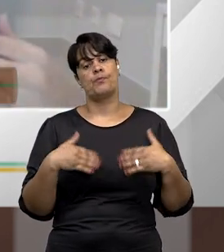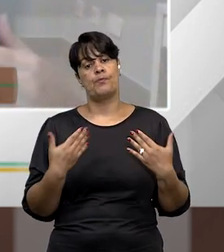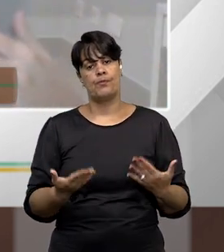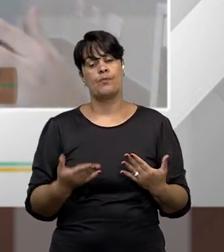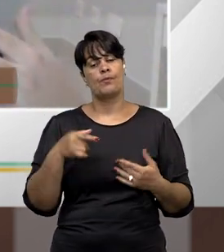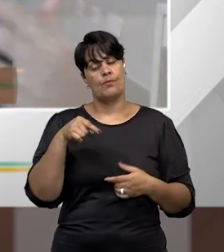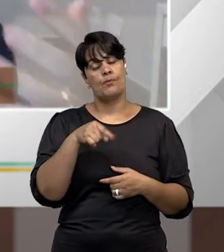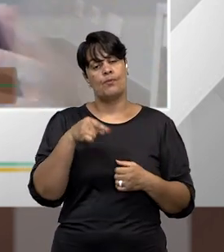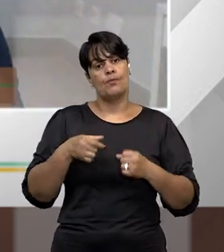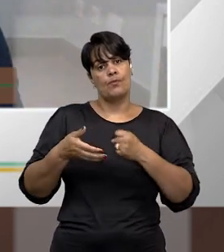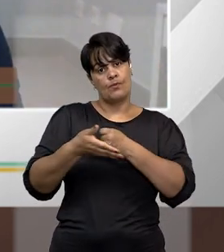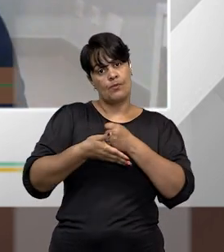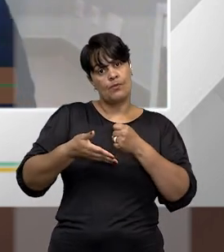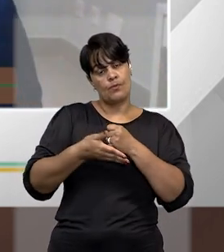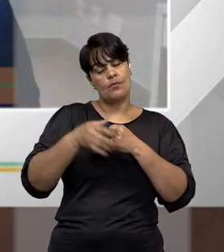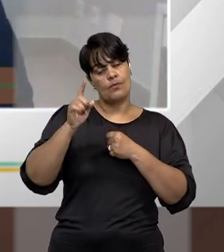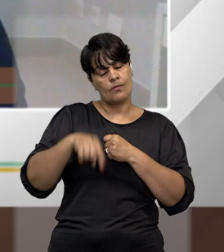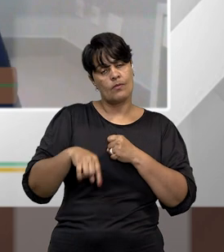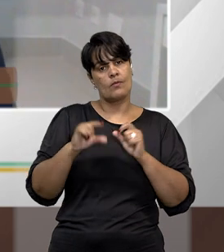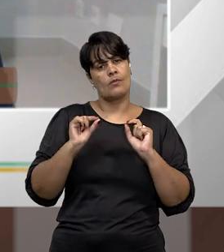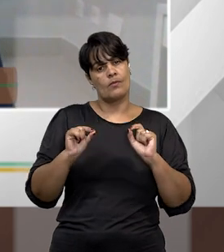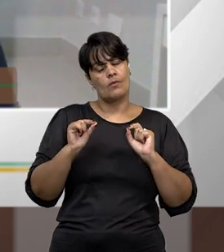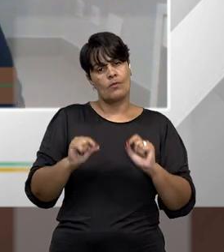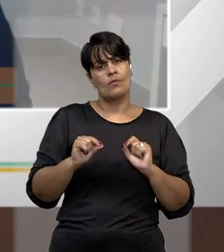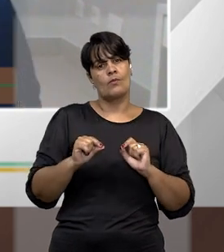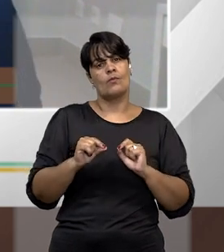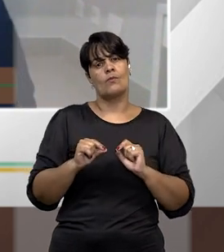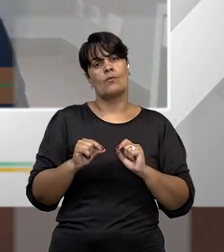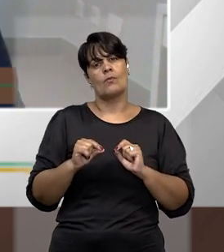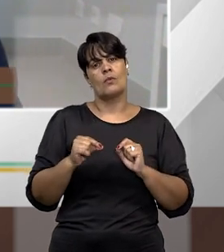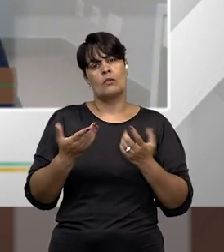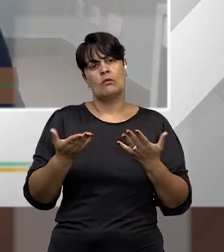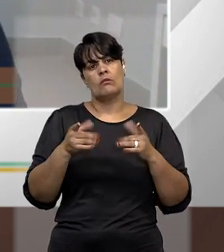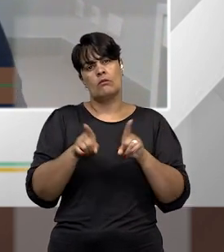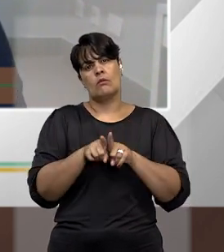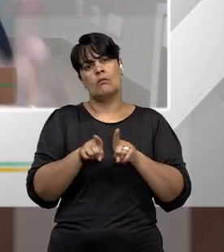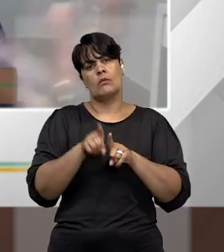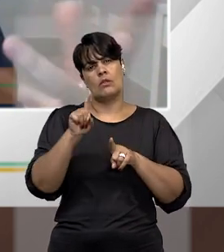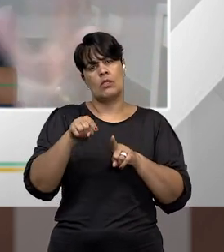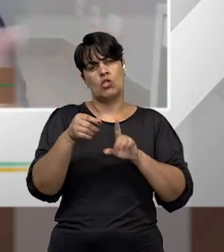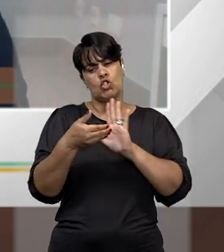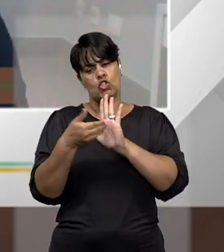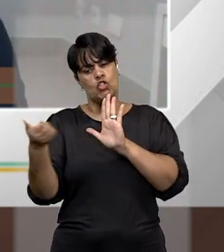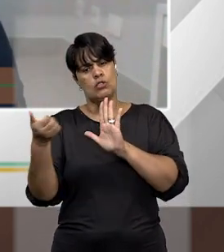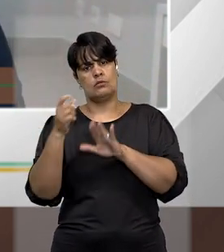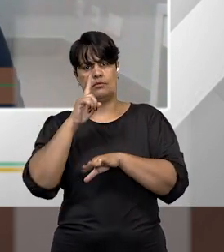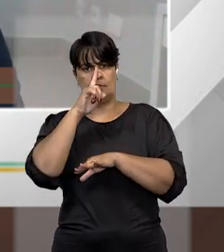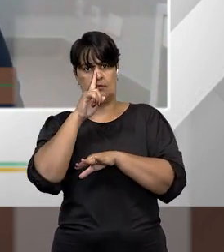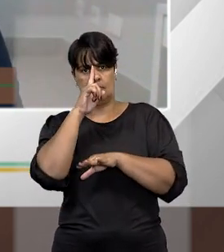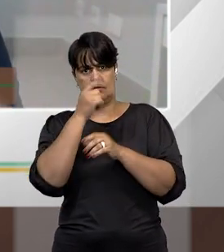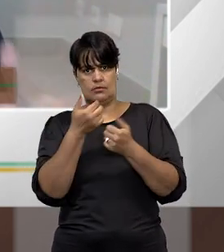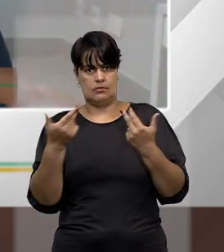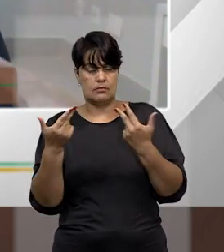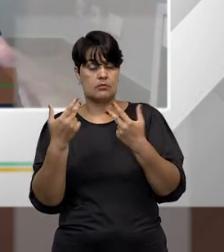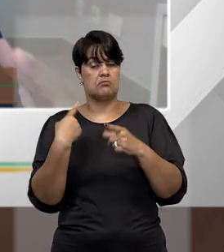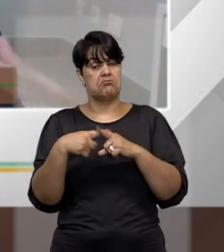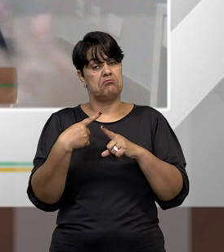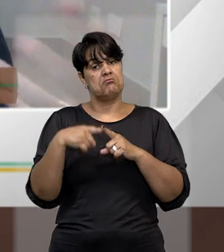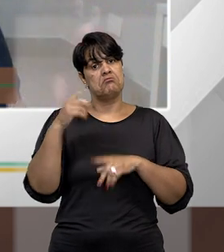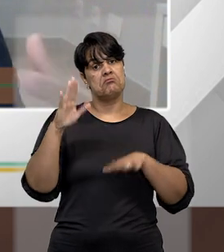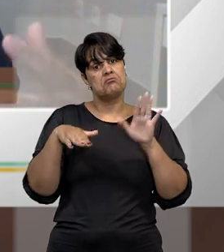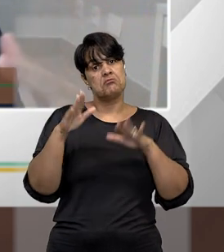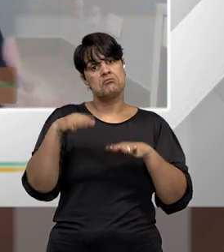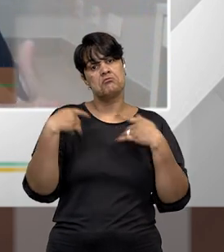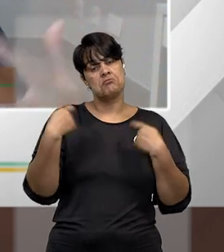ou uma causa até de exclusão do risco já que para muitos é necessário verificar se essas